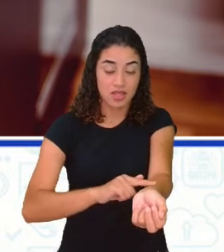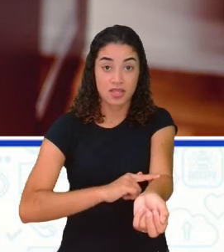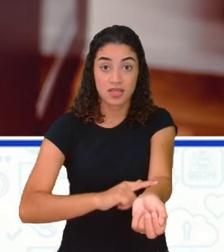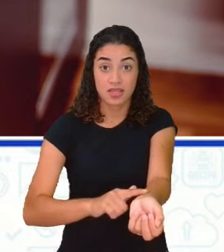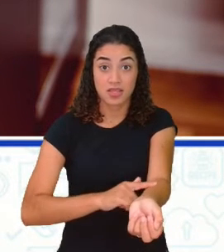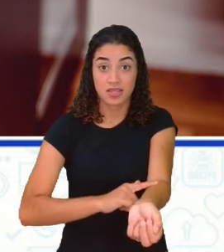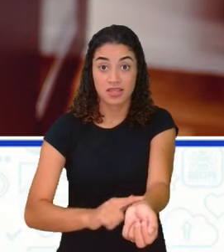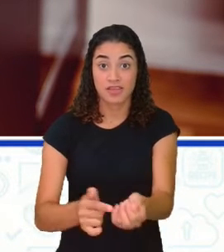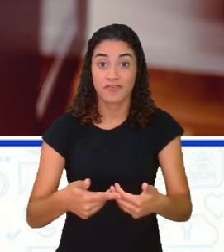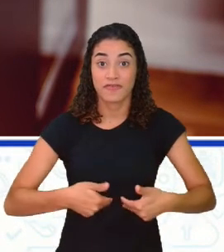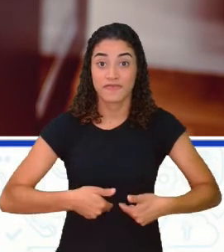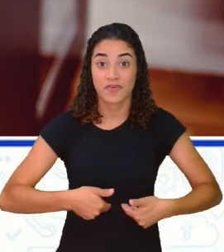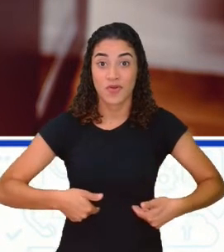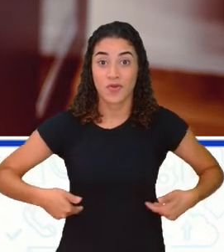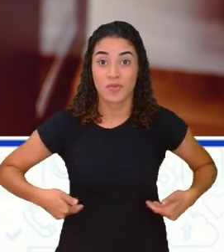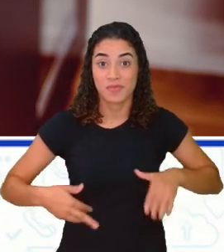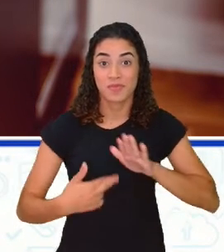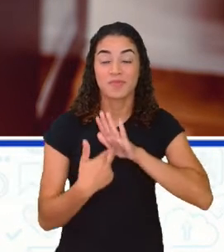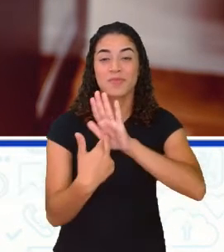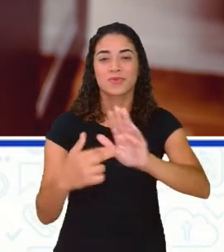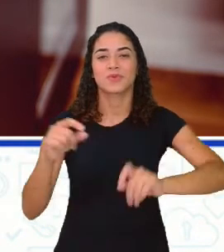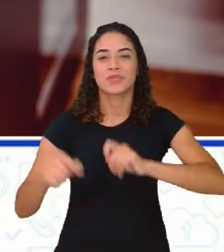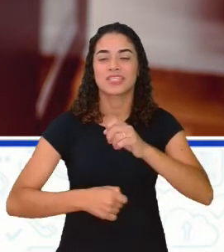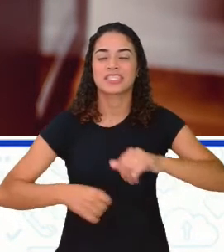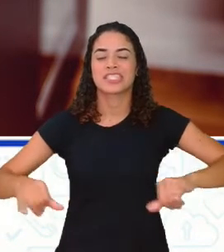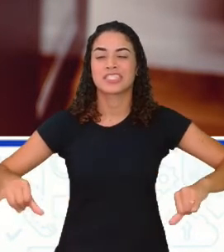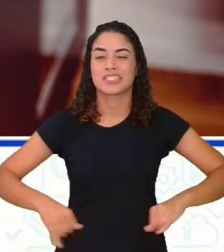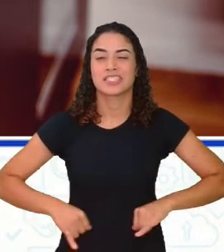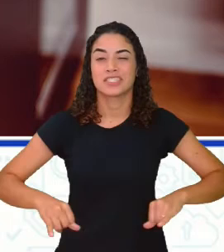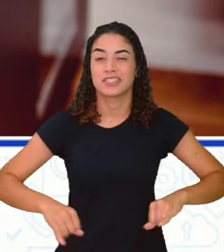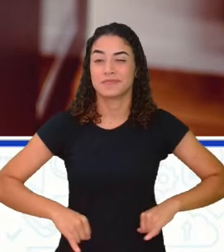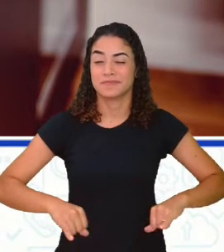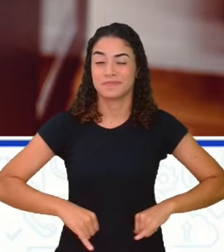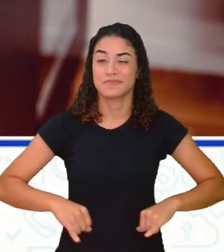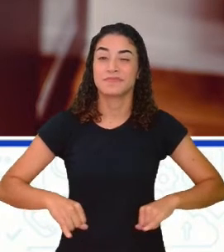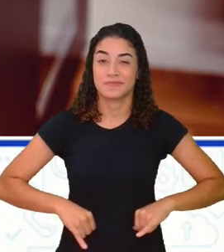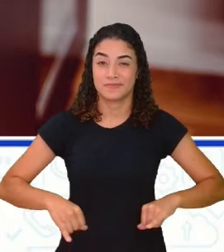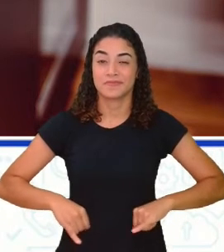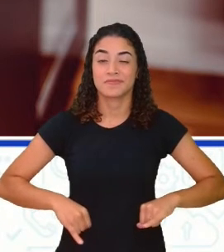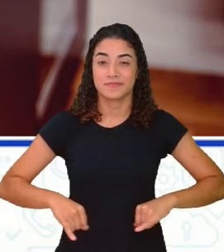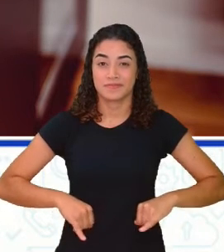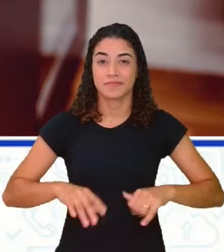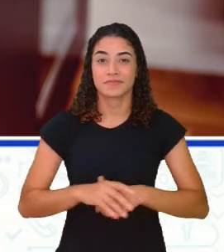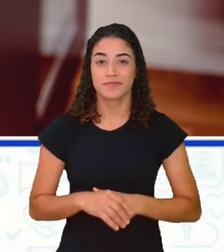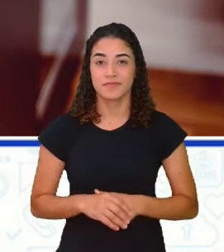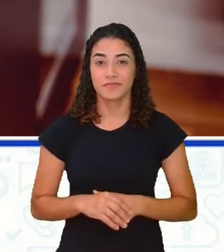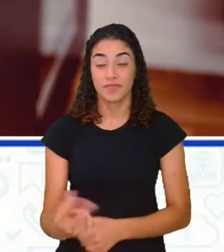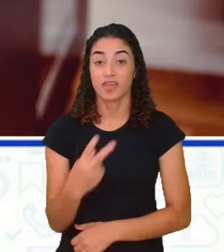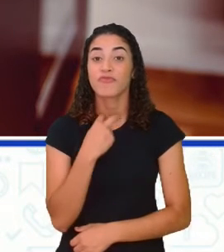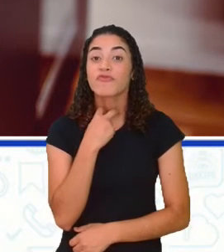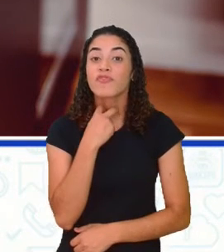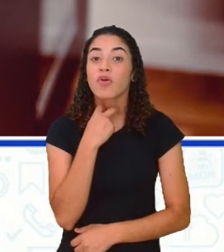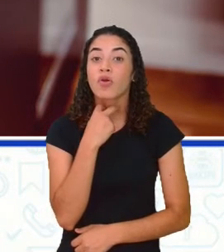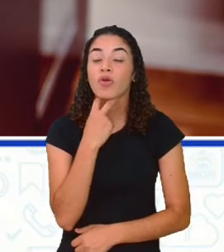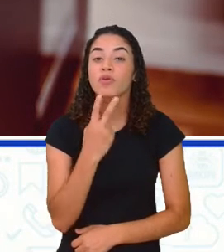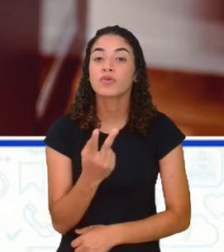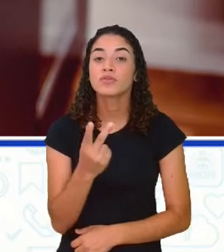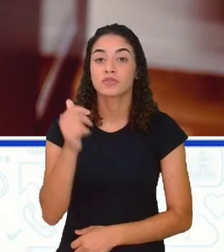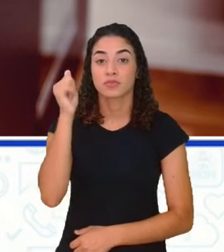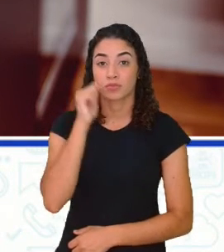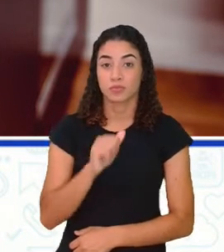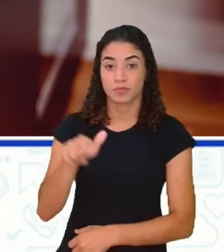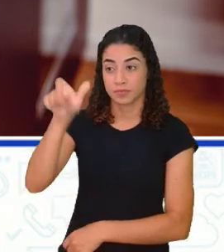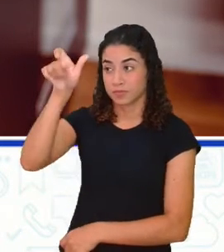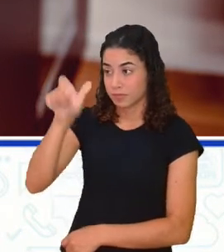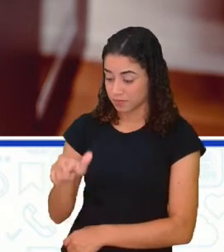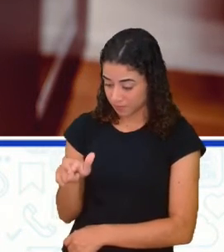Sangue e fome representa aí o que, minha gente, sofrimento, não é. Então, a voz da mulher,